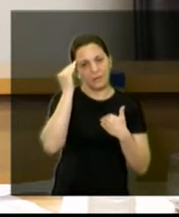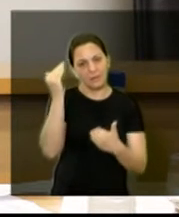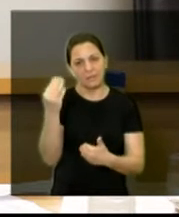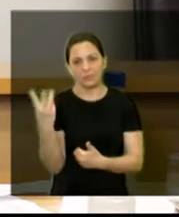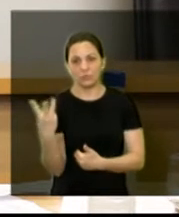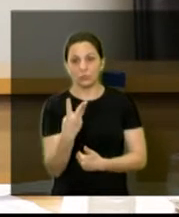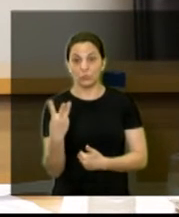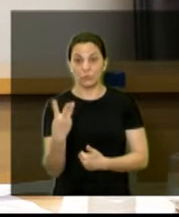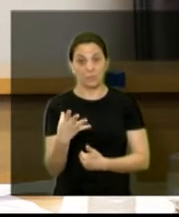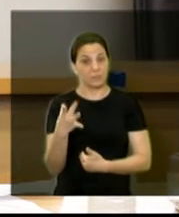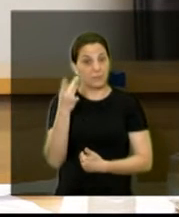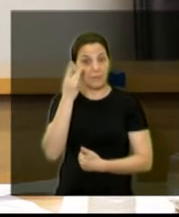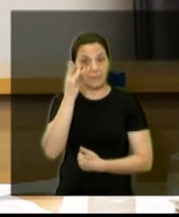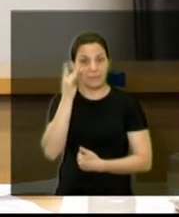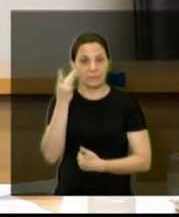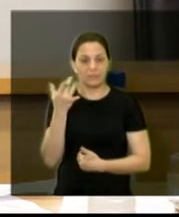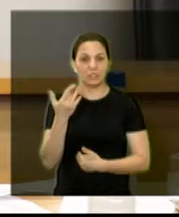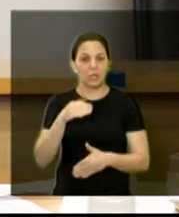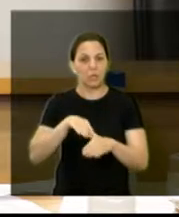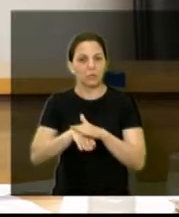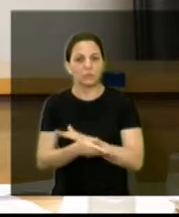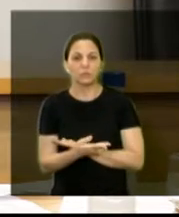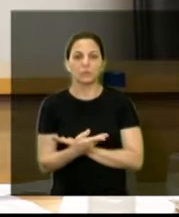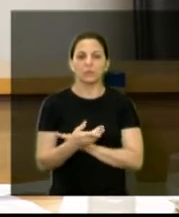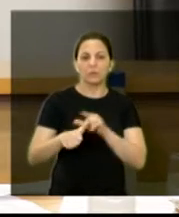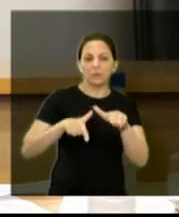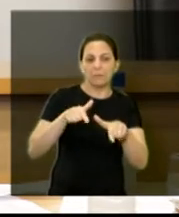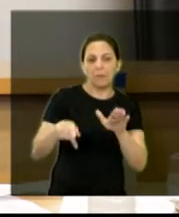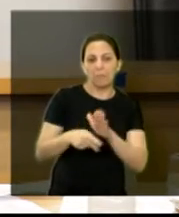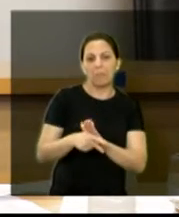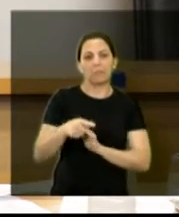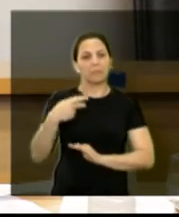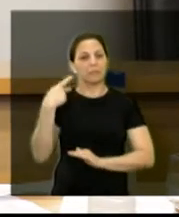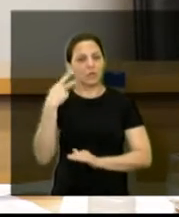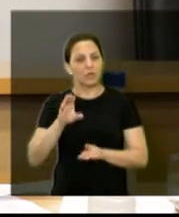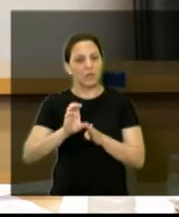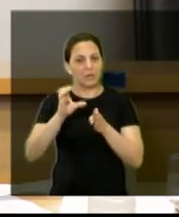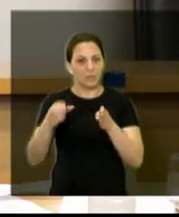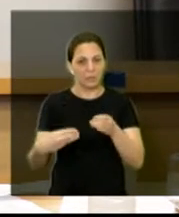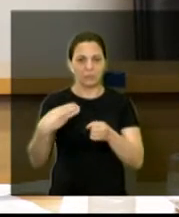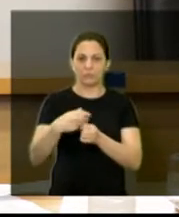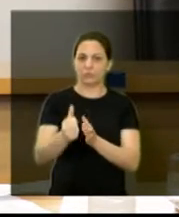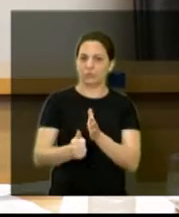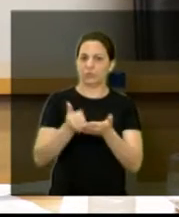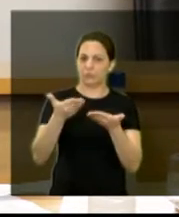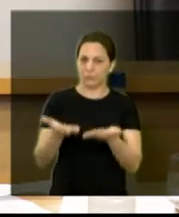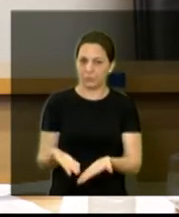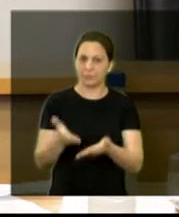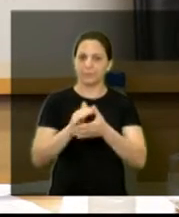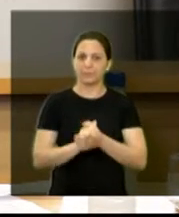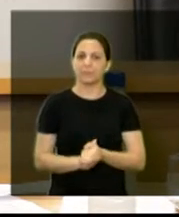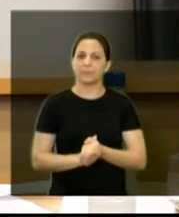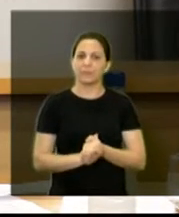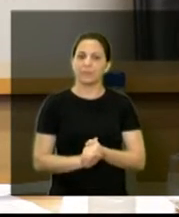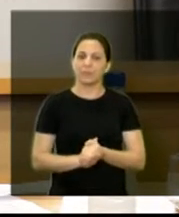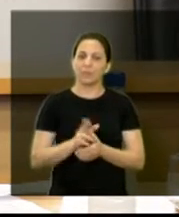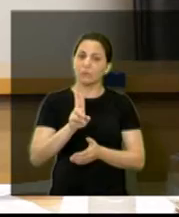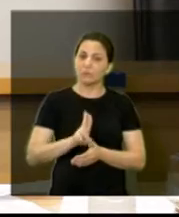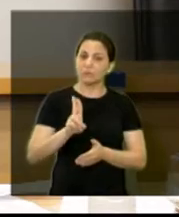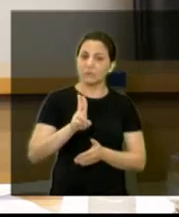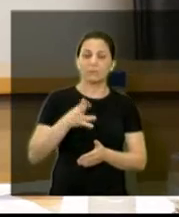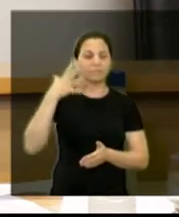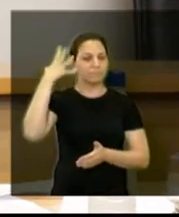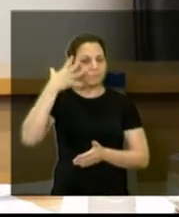estão aí já se habituando com o dia a dia da Câmara. Mas eu pedi a palavra mesmo, Cecília, além, logicamente,